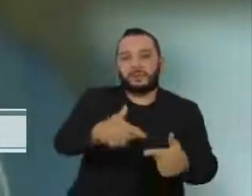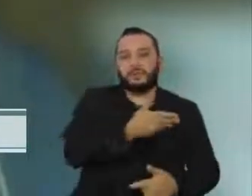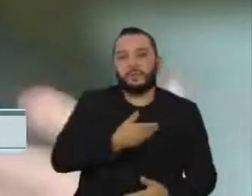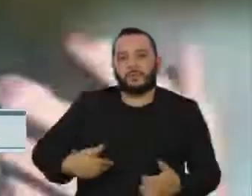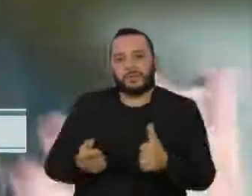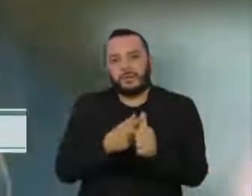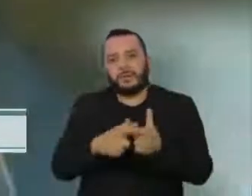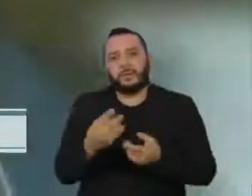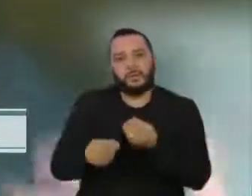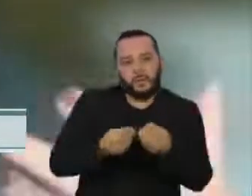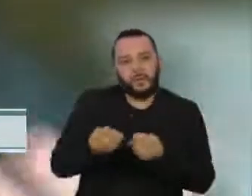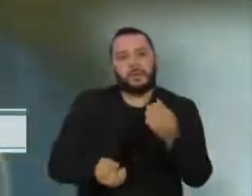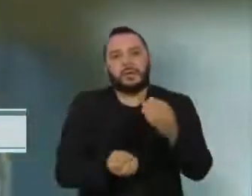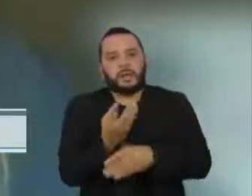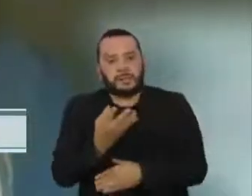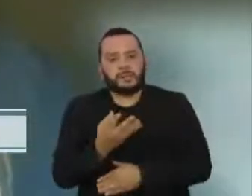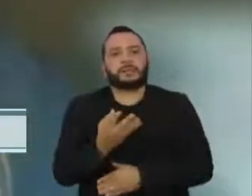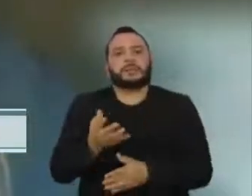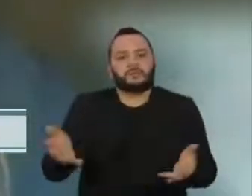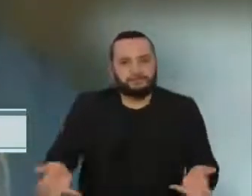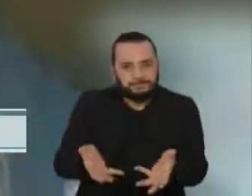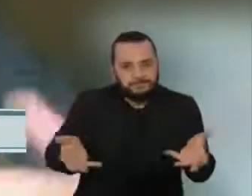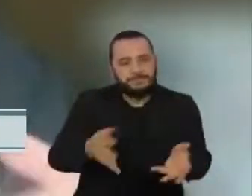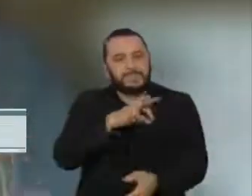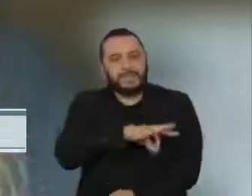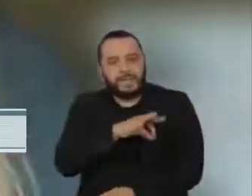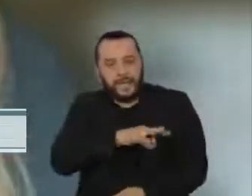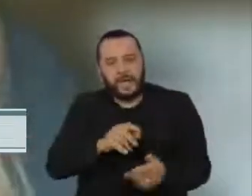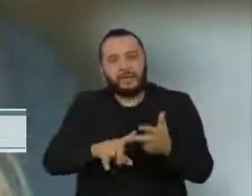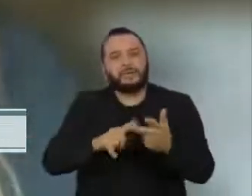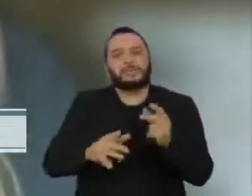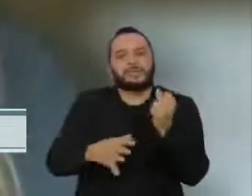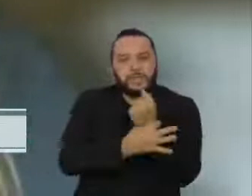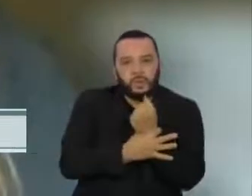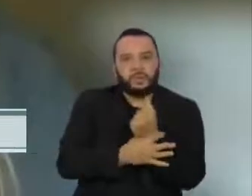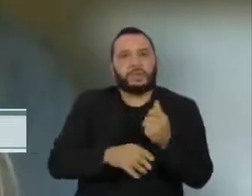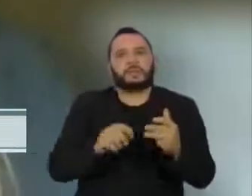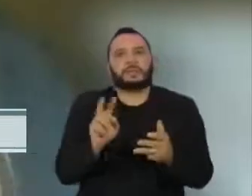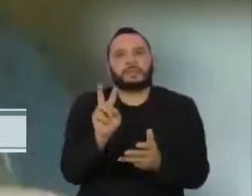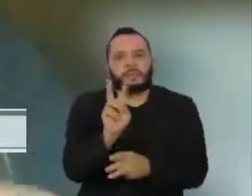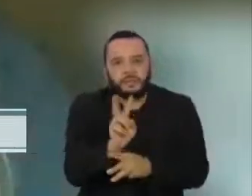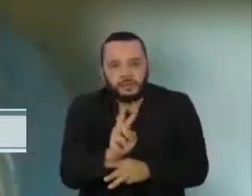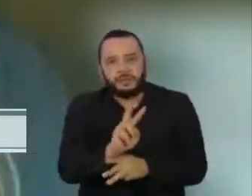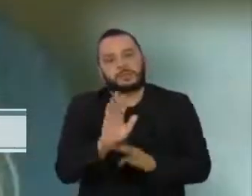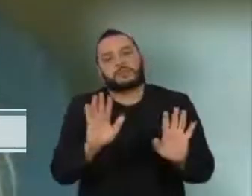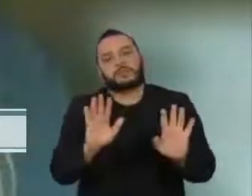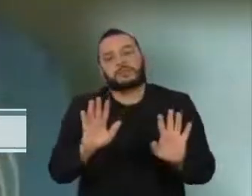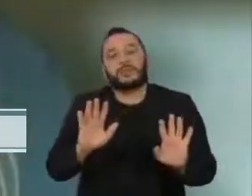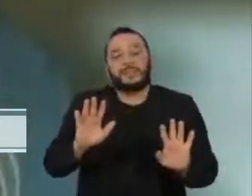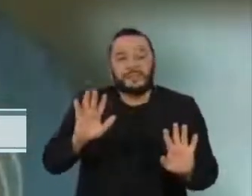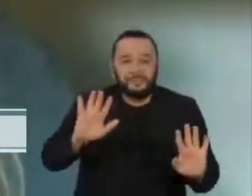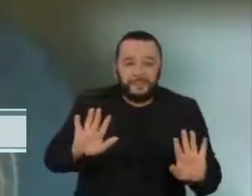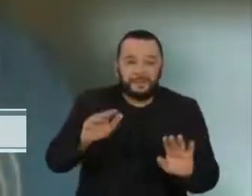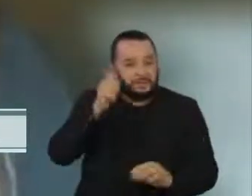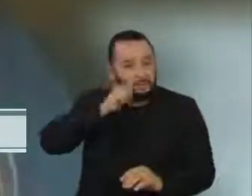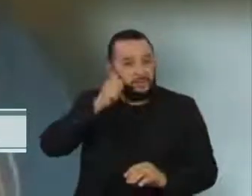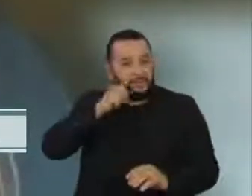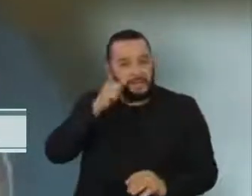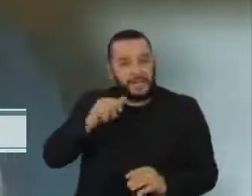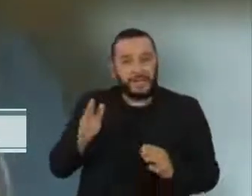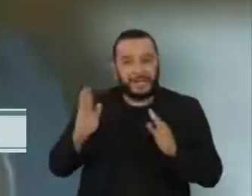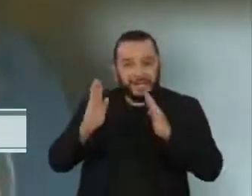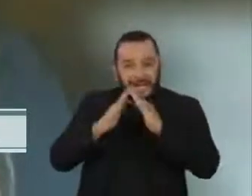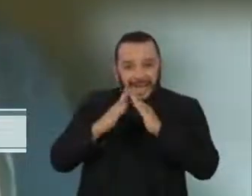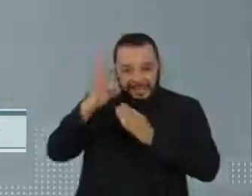geração de renda, de segurança, de segurança pública e o lugar em que as mulheres se sentem mais inseguras é o